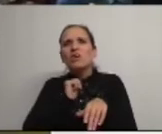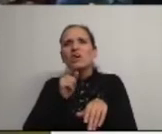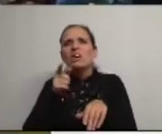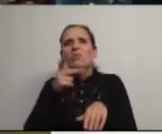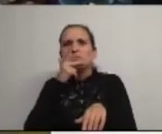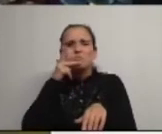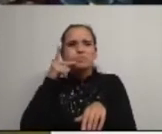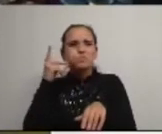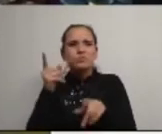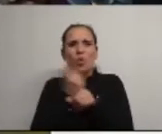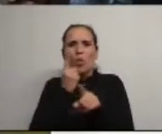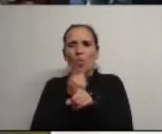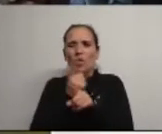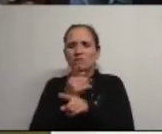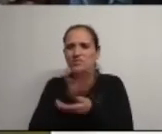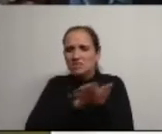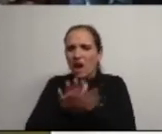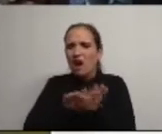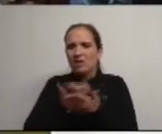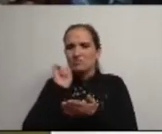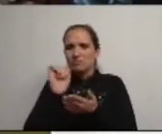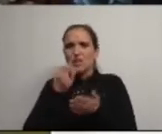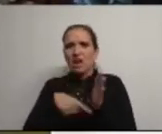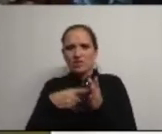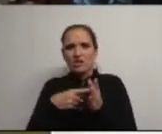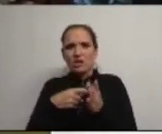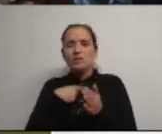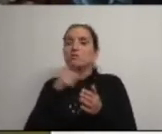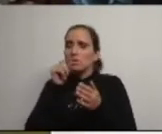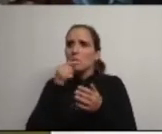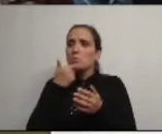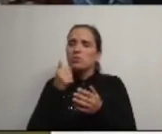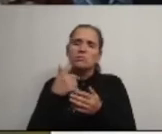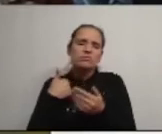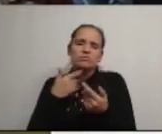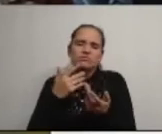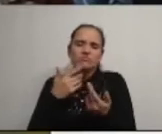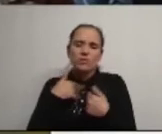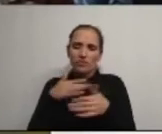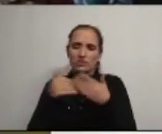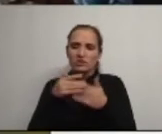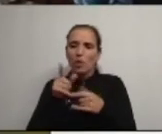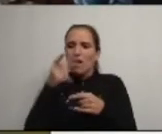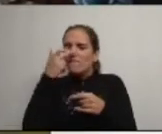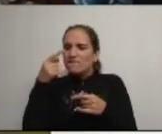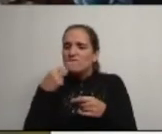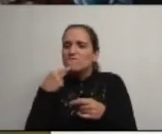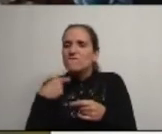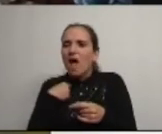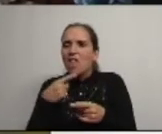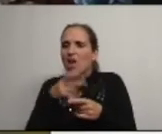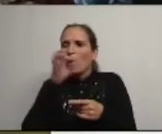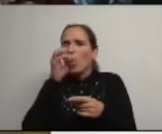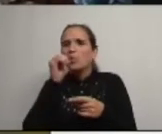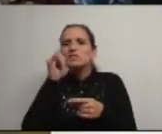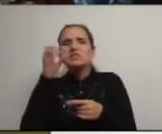autarquia em algumas grandes opções de investimento que tenho escolhido para a Agda eu também podia mas não vou escalpelizar o falhanço dessa grande obra do regime um